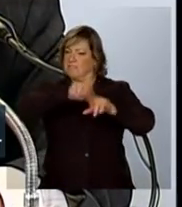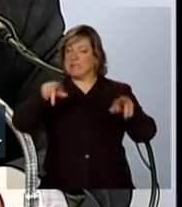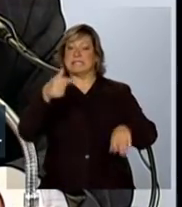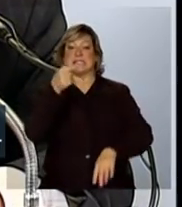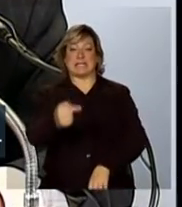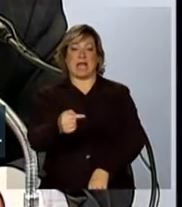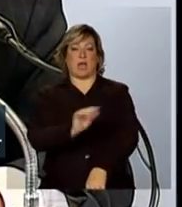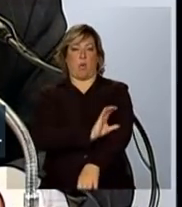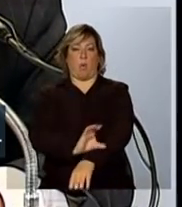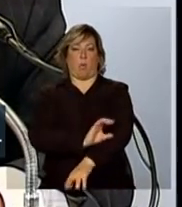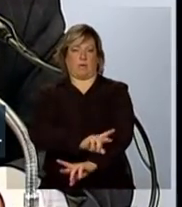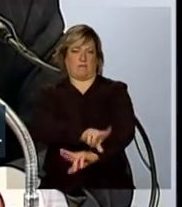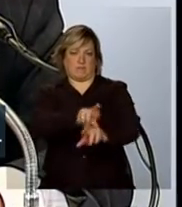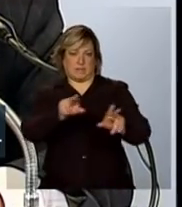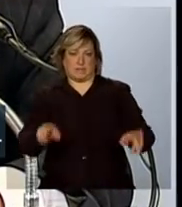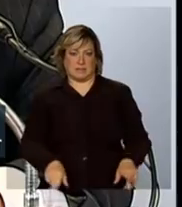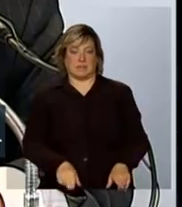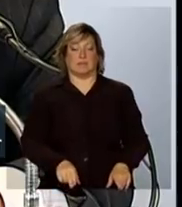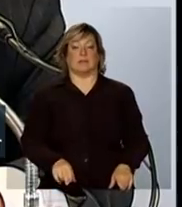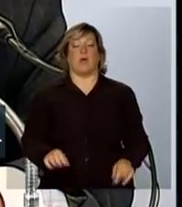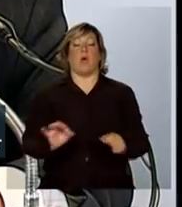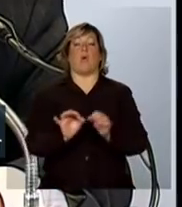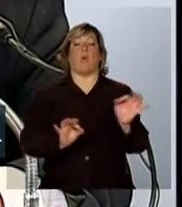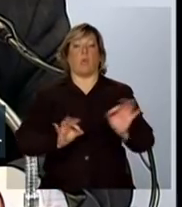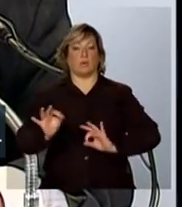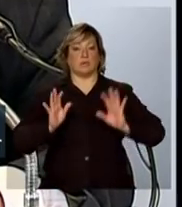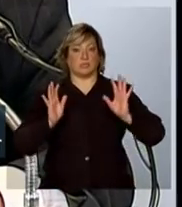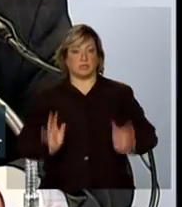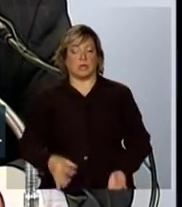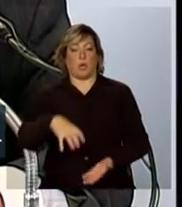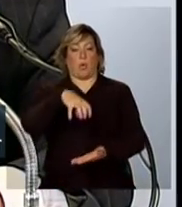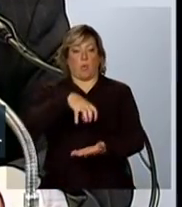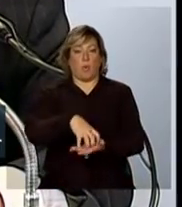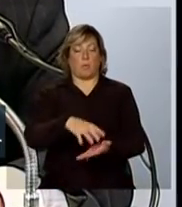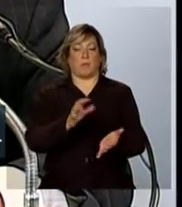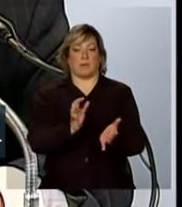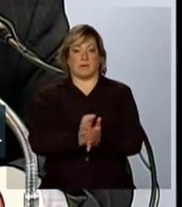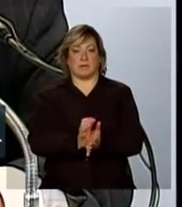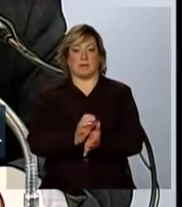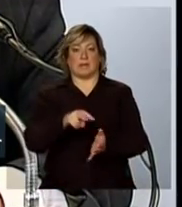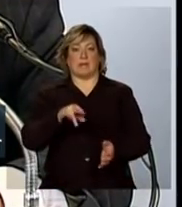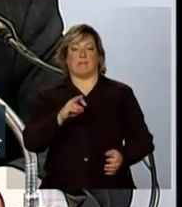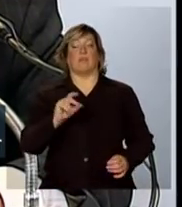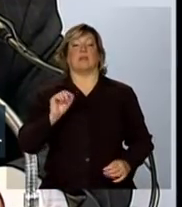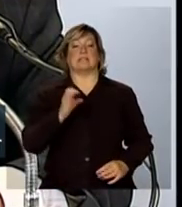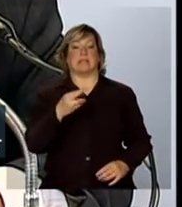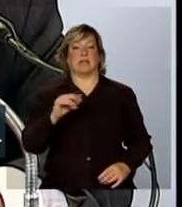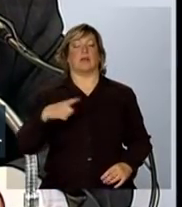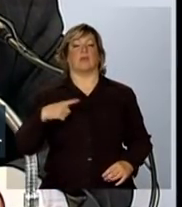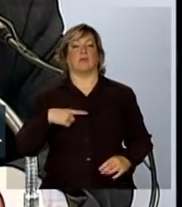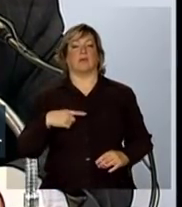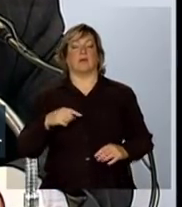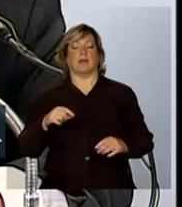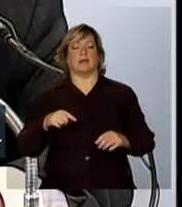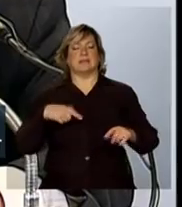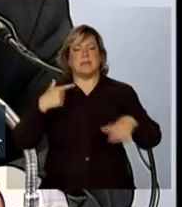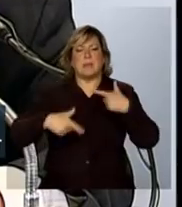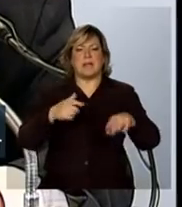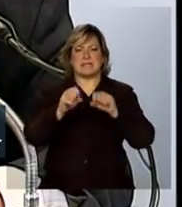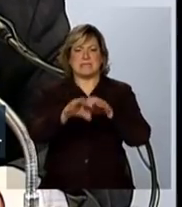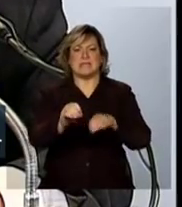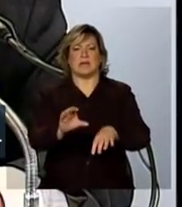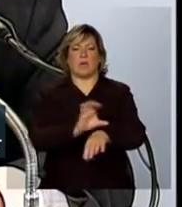cursos, organizamos uma equipe de nível central para começar a trabalhar com os temas relacionados a desastres naturais,